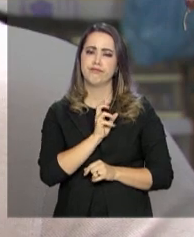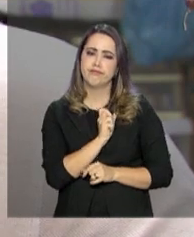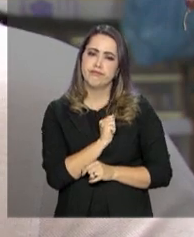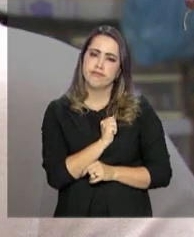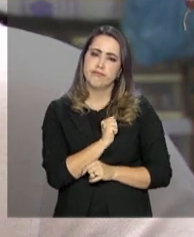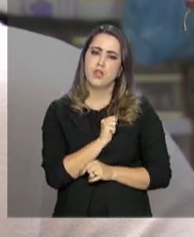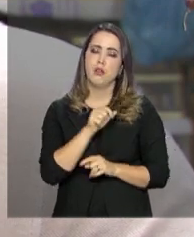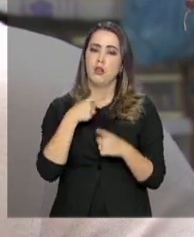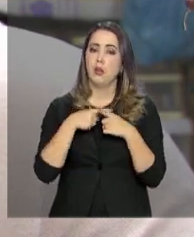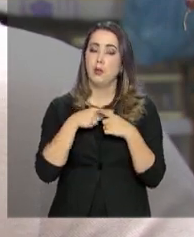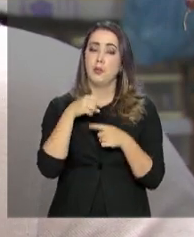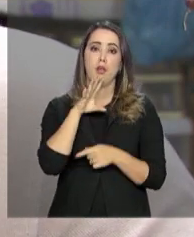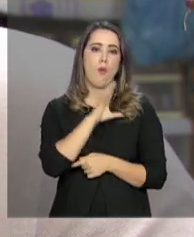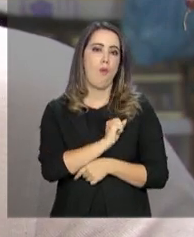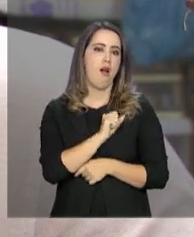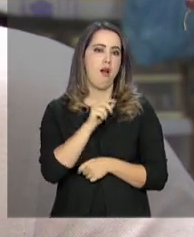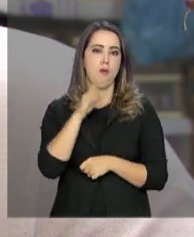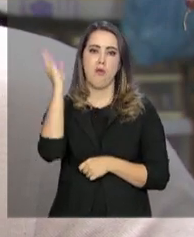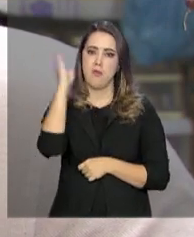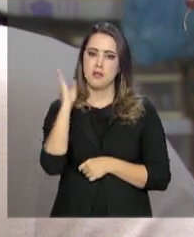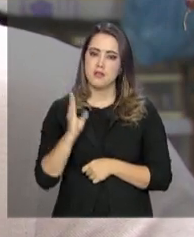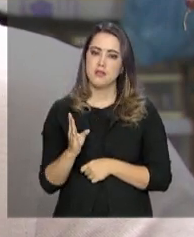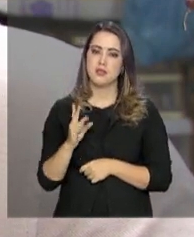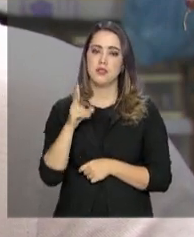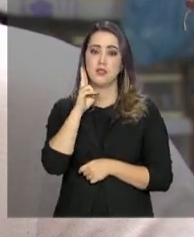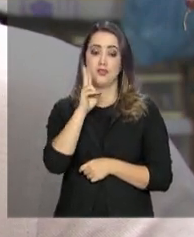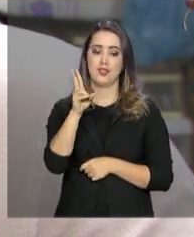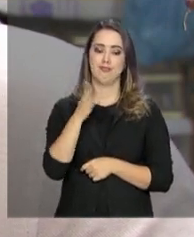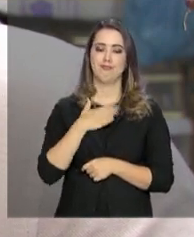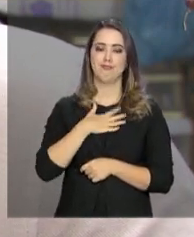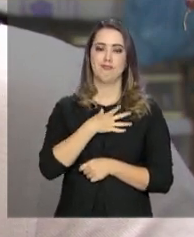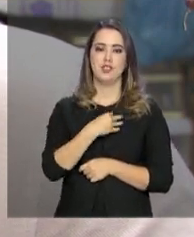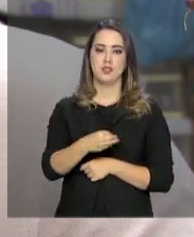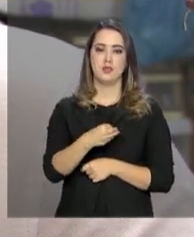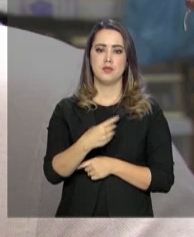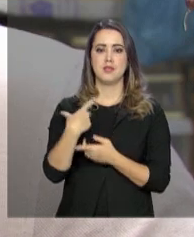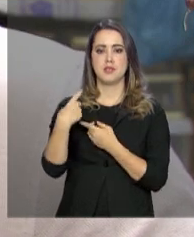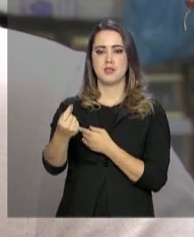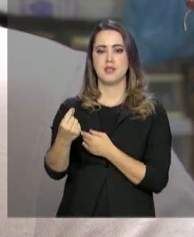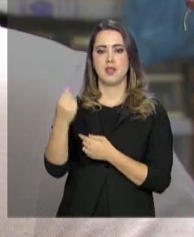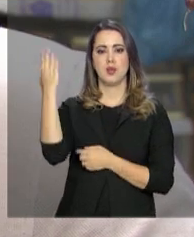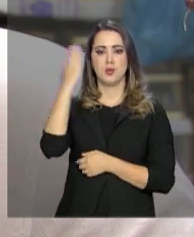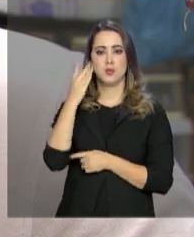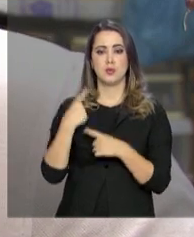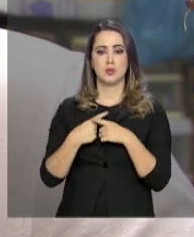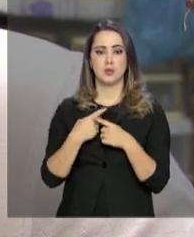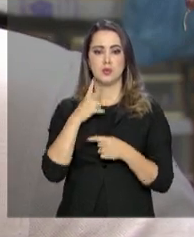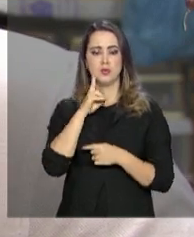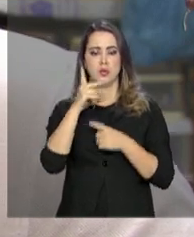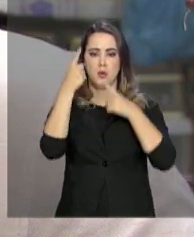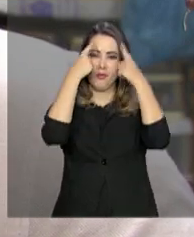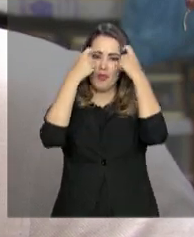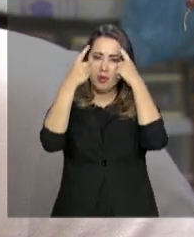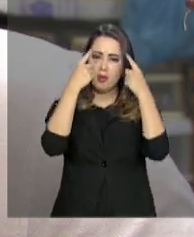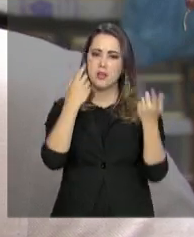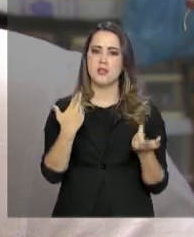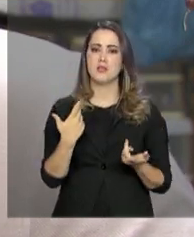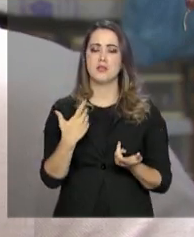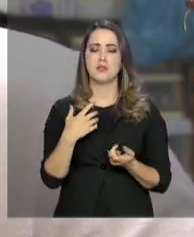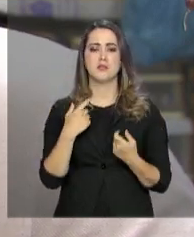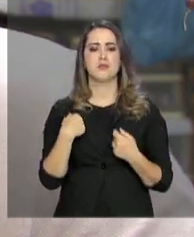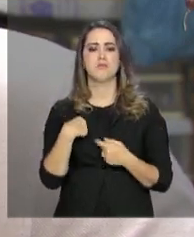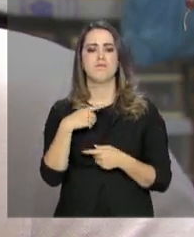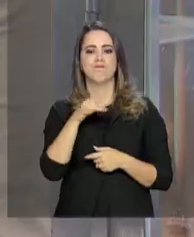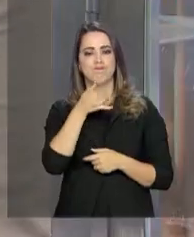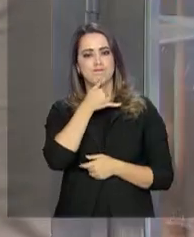eu que amo esse país, adoro, curto, e ver que a minha filha saiu daqui por causa da violência, foi morar em Portugal, isso me